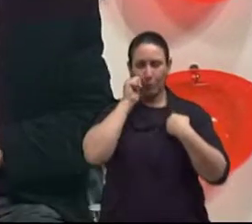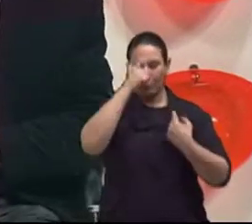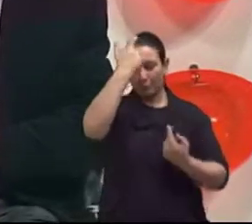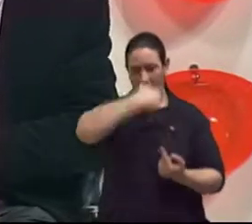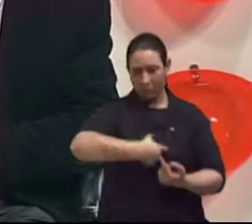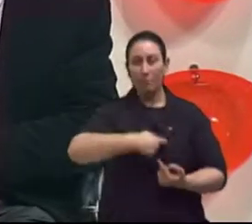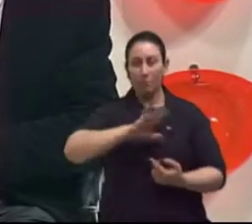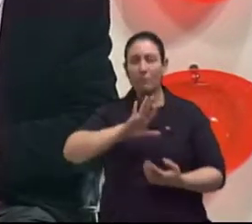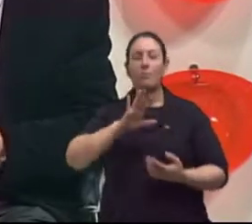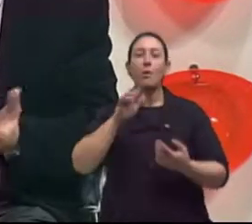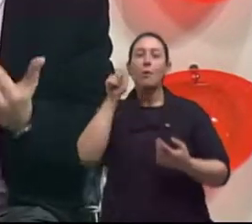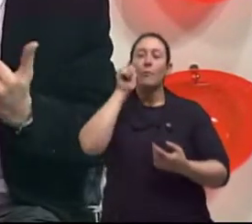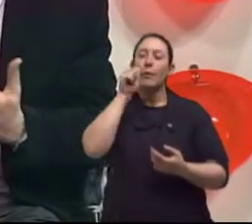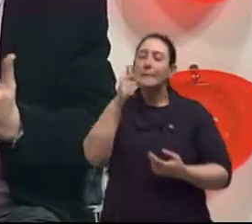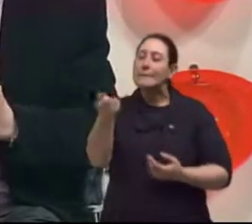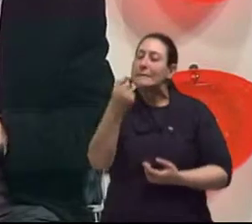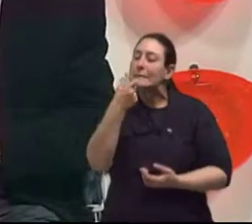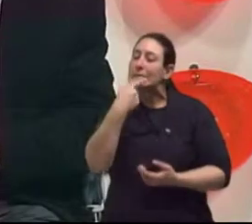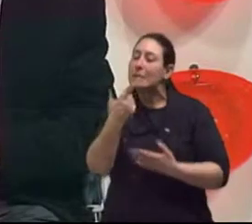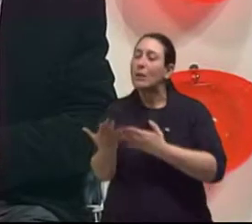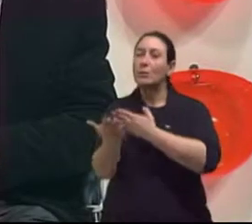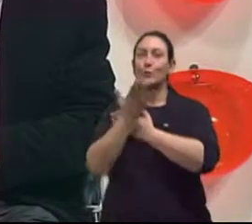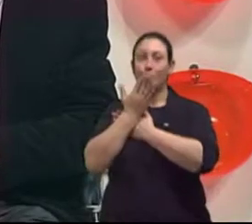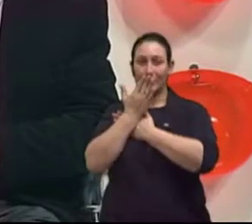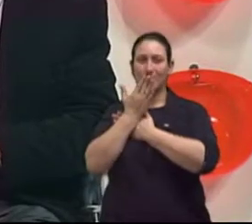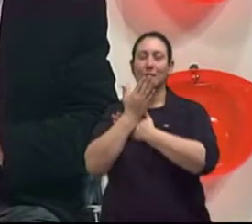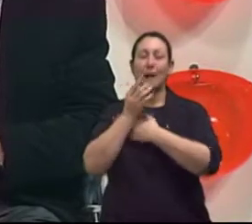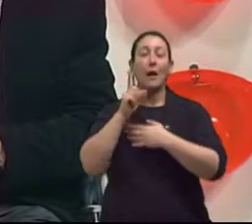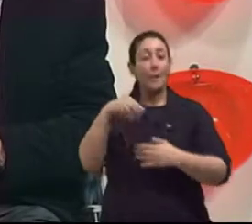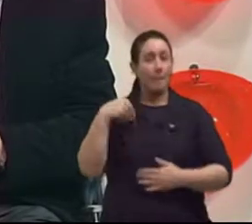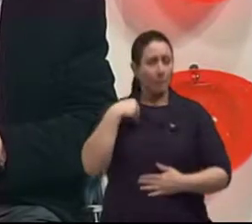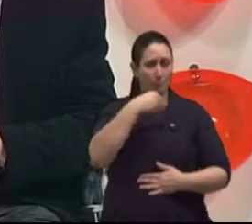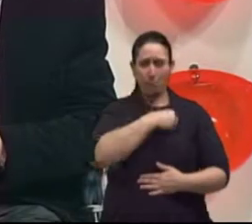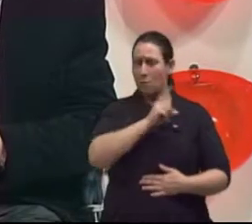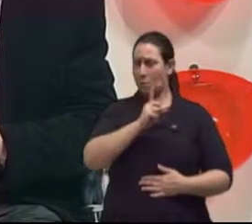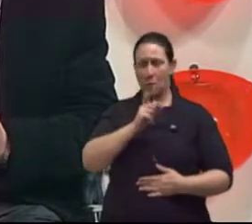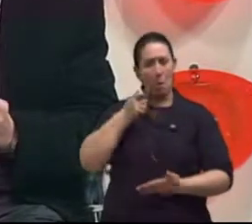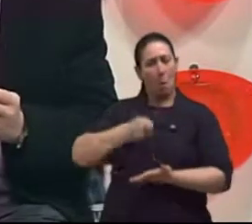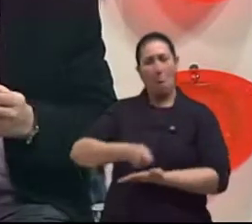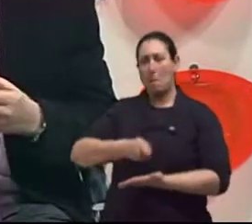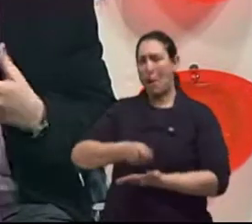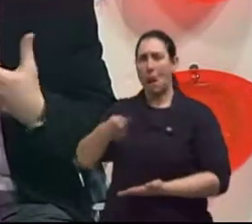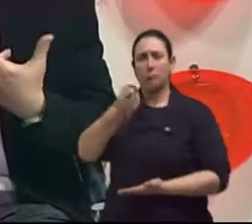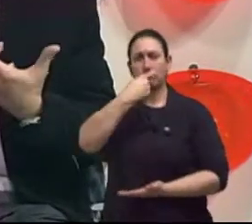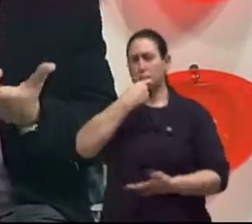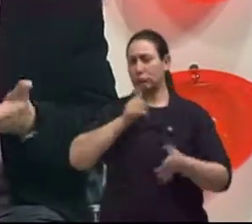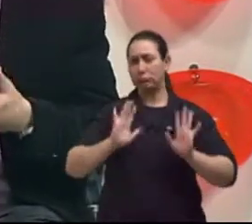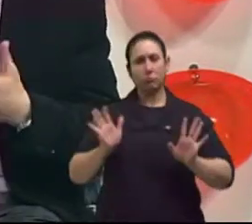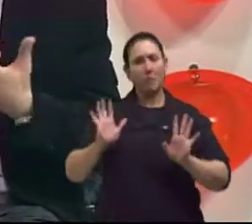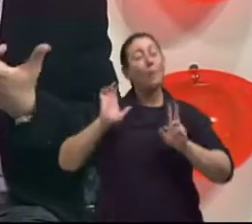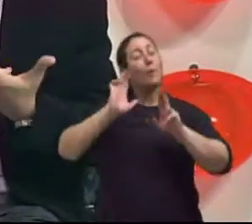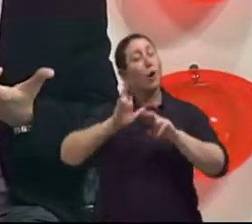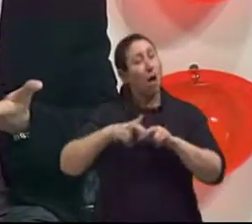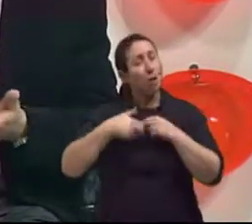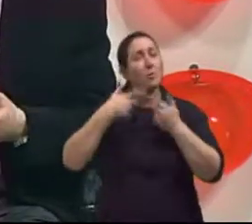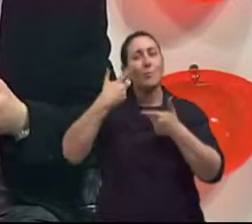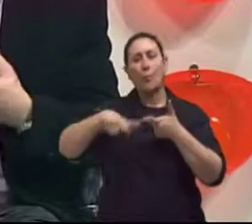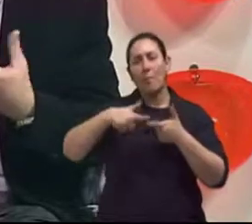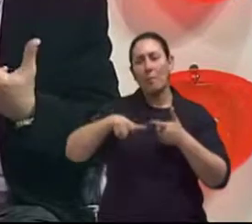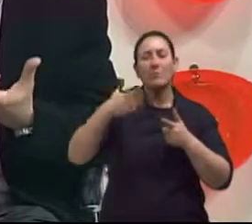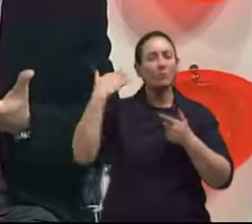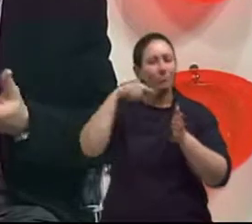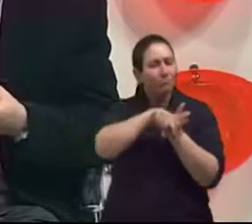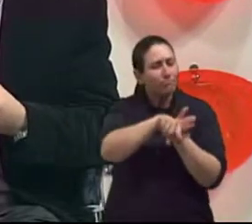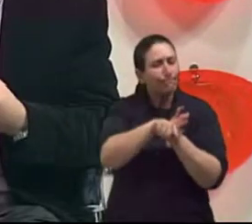hoje a reposição hormonal, a medicina hoje, ela não embasa mais a conduta da reposição. Por uma série de riscos que ela trouxe nas